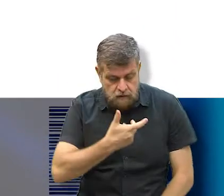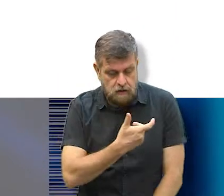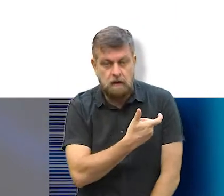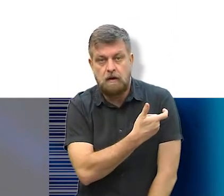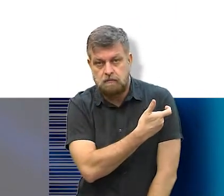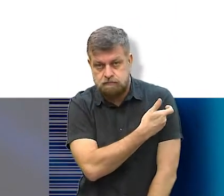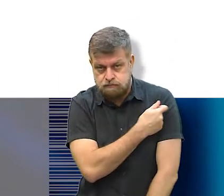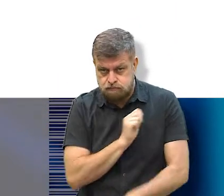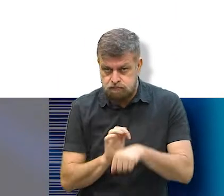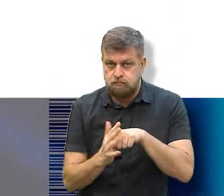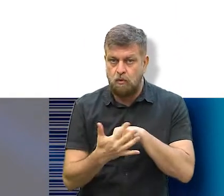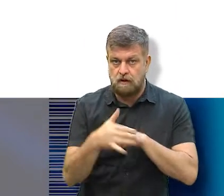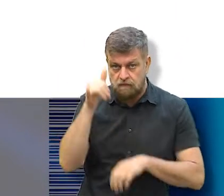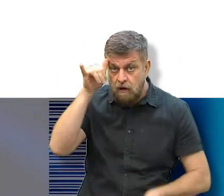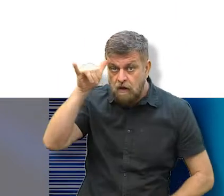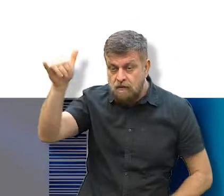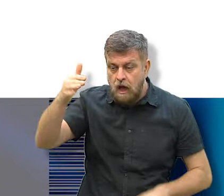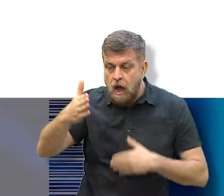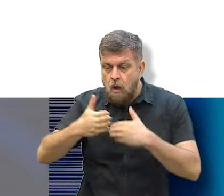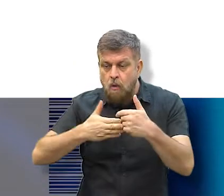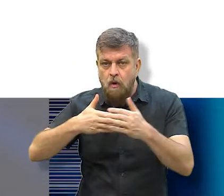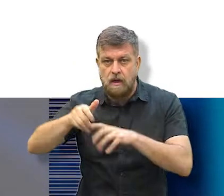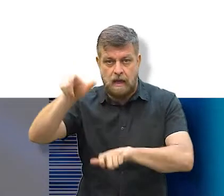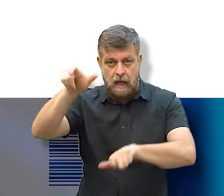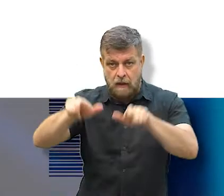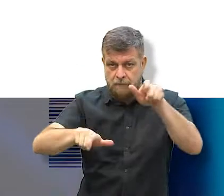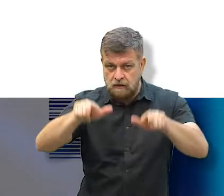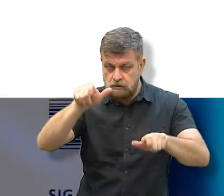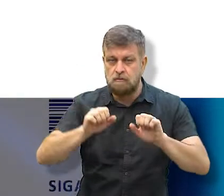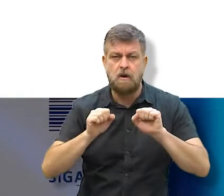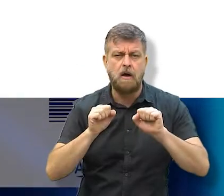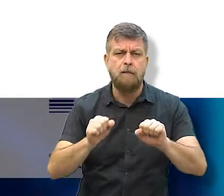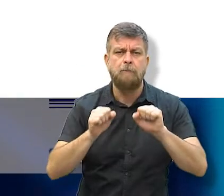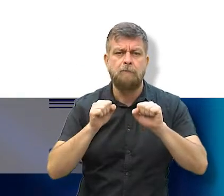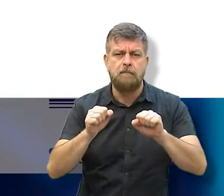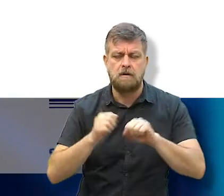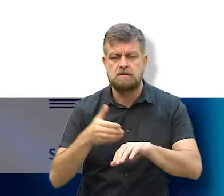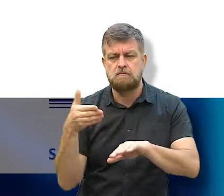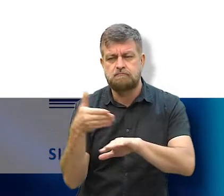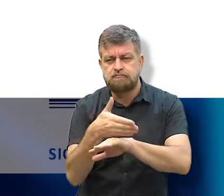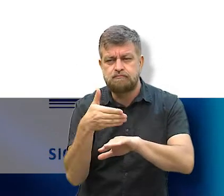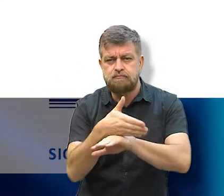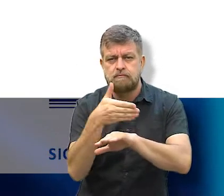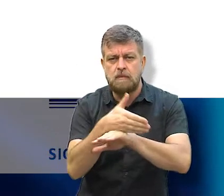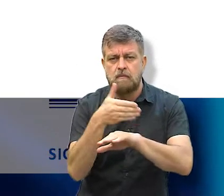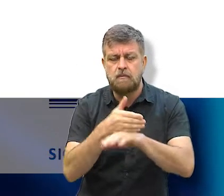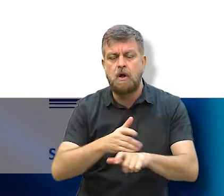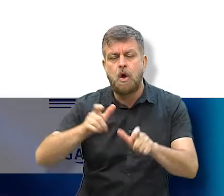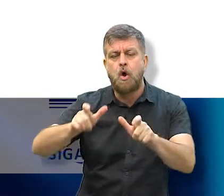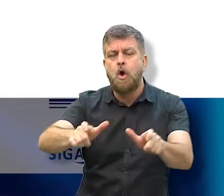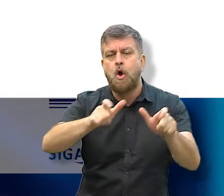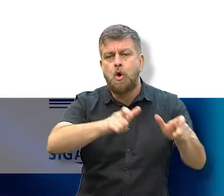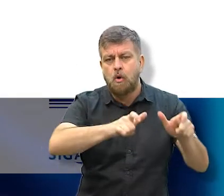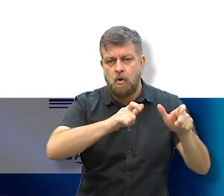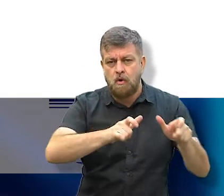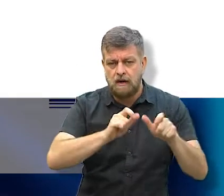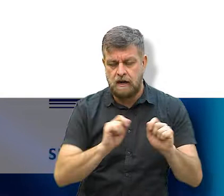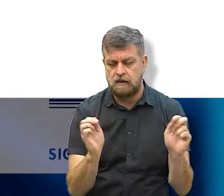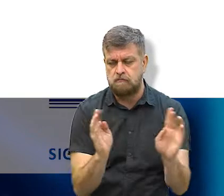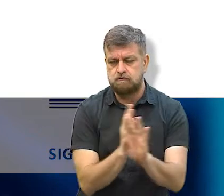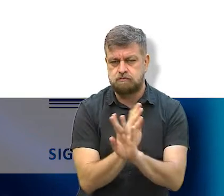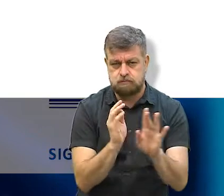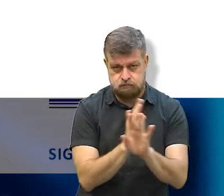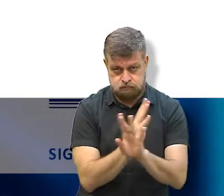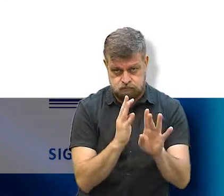vacinação contra o coronavírus para que qualquer pessoa possa acessar e permanecer no interior de estabelecimentos de